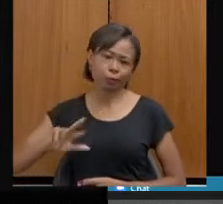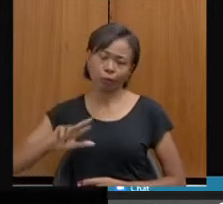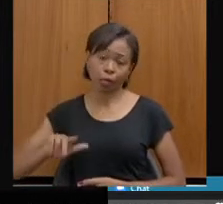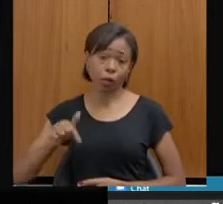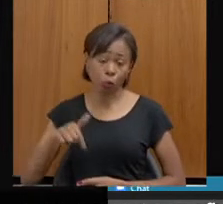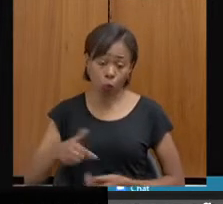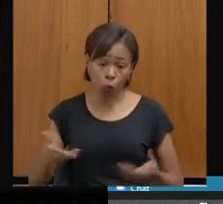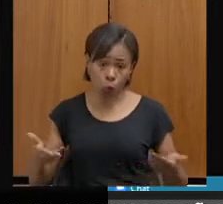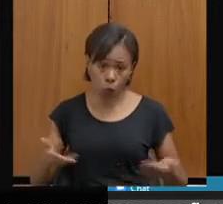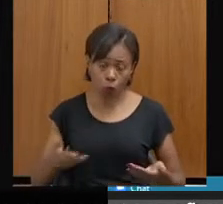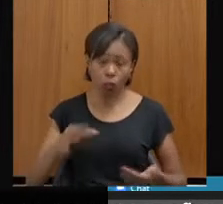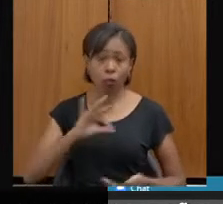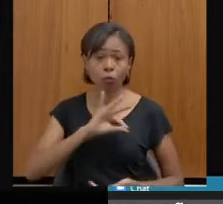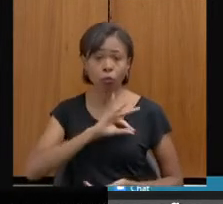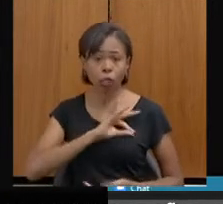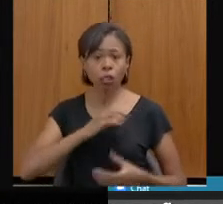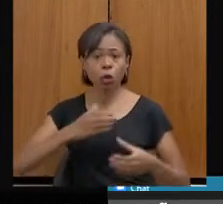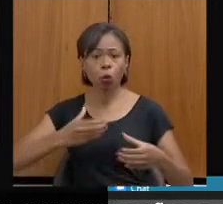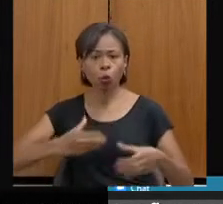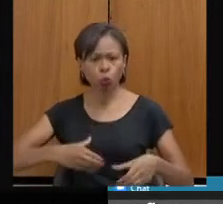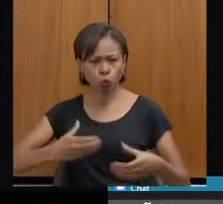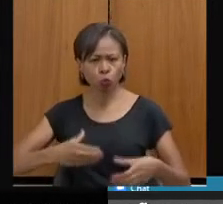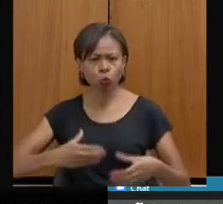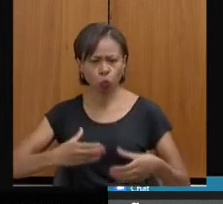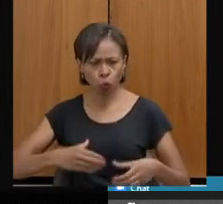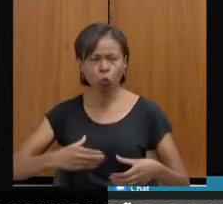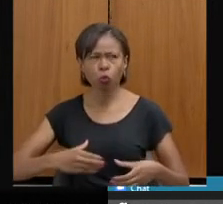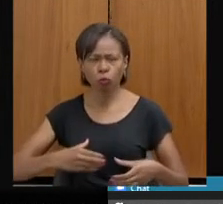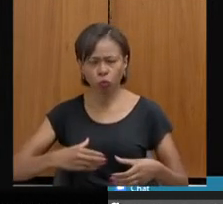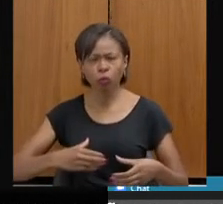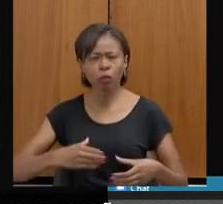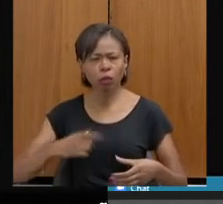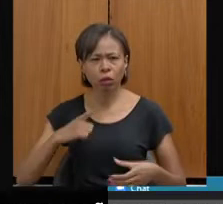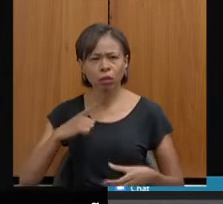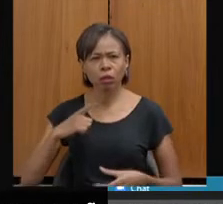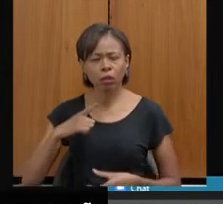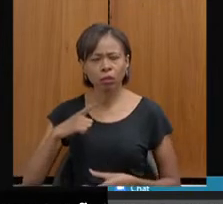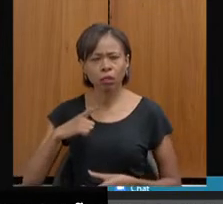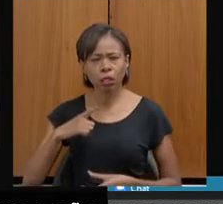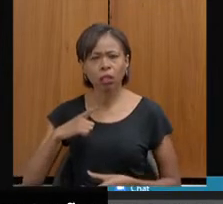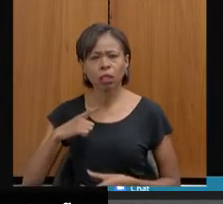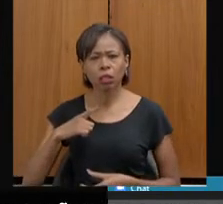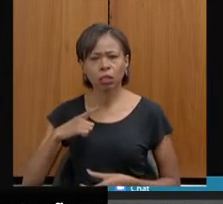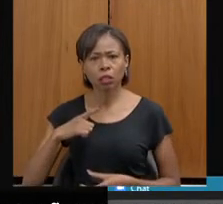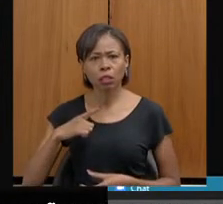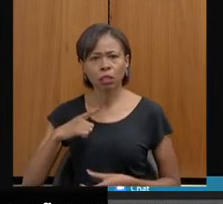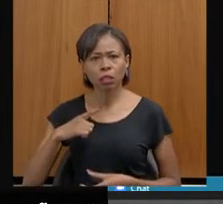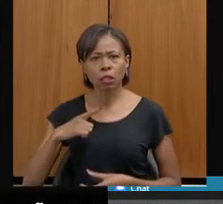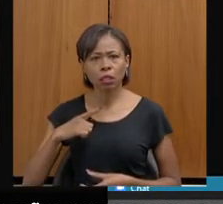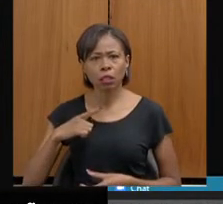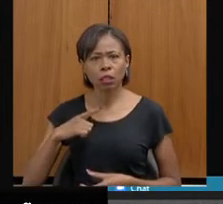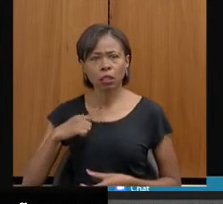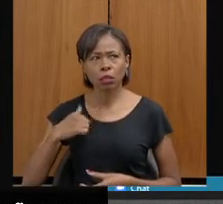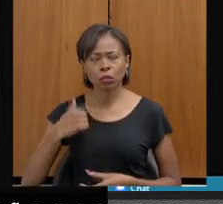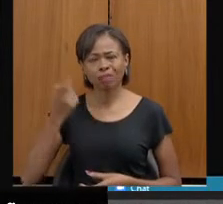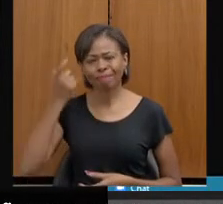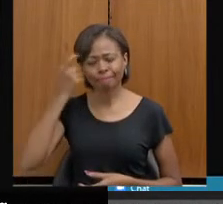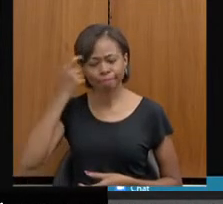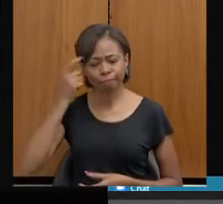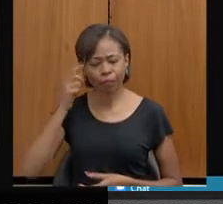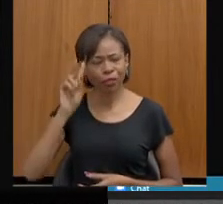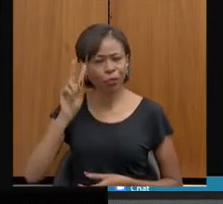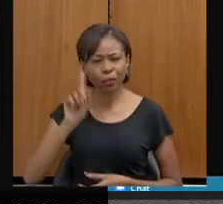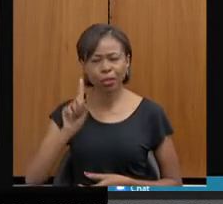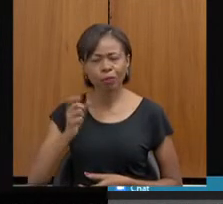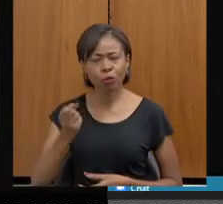tem um concurso em andamento, eu tenho que colar esse número aqui, porque eu nunca lembro de cabeça,